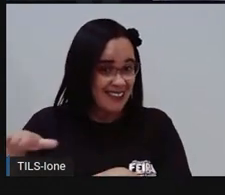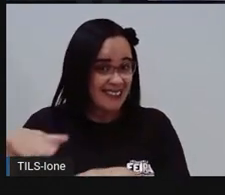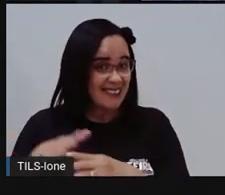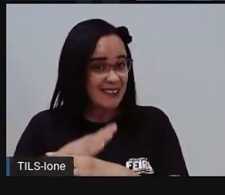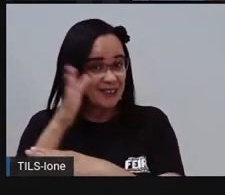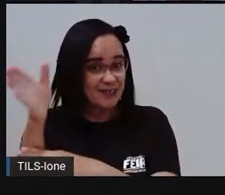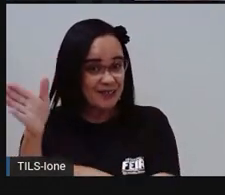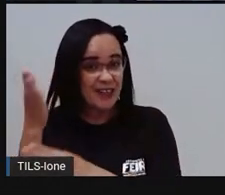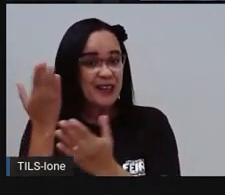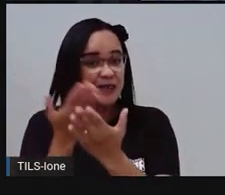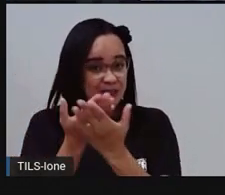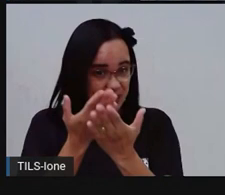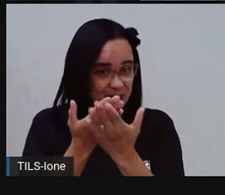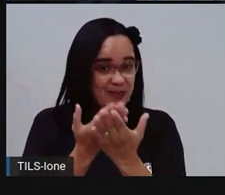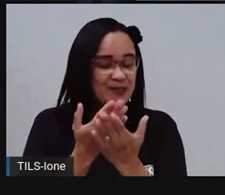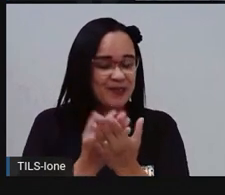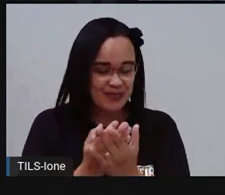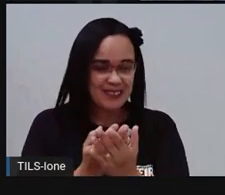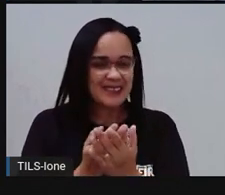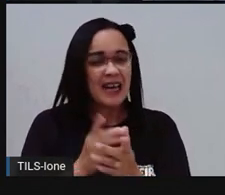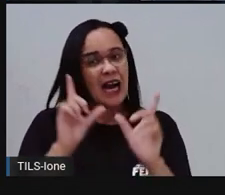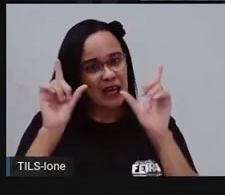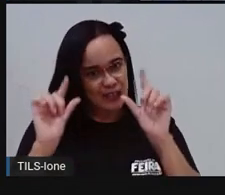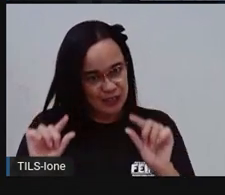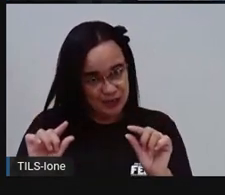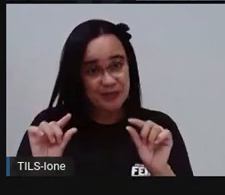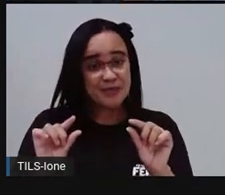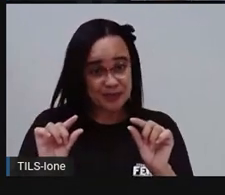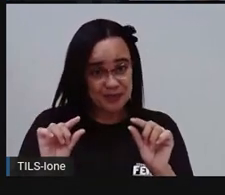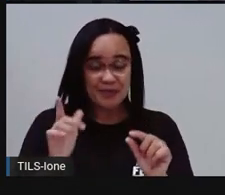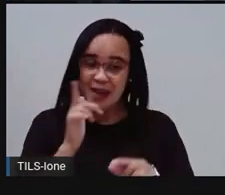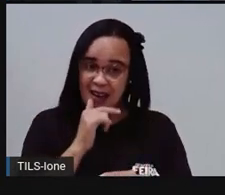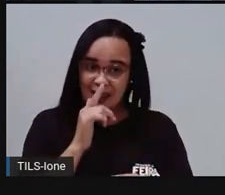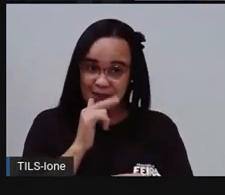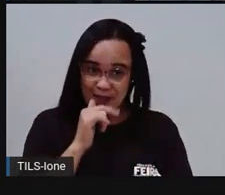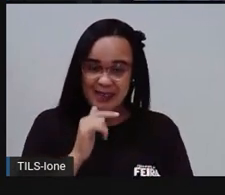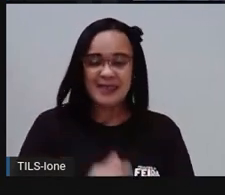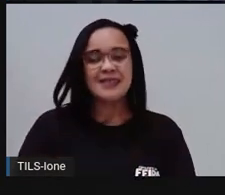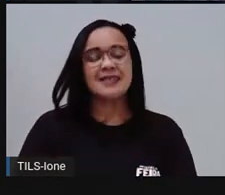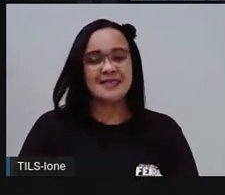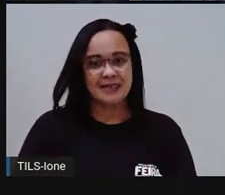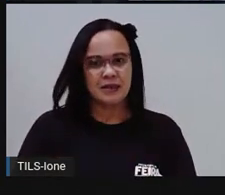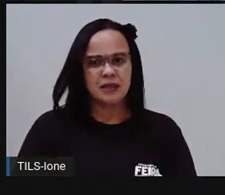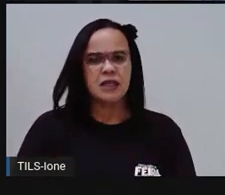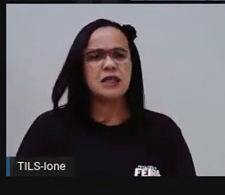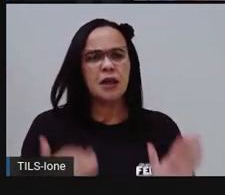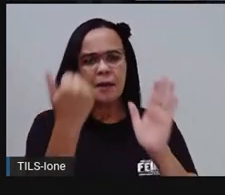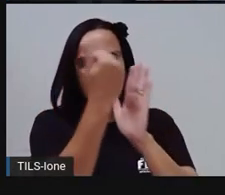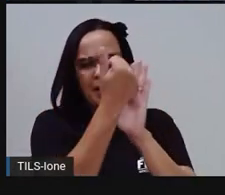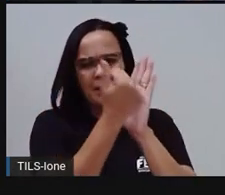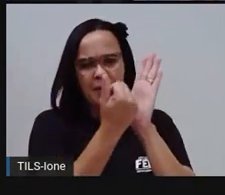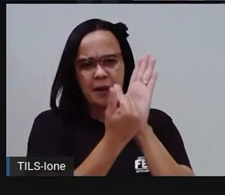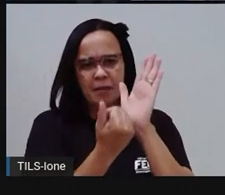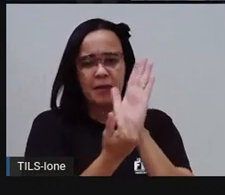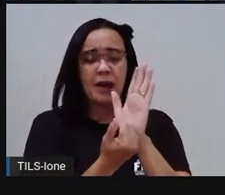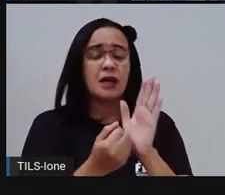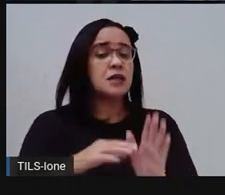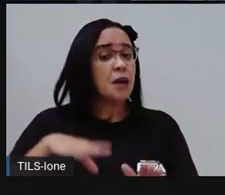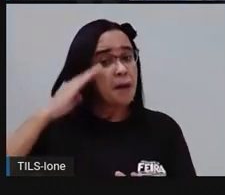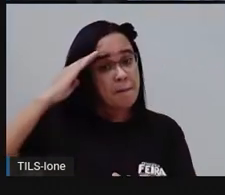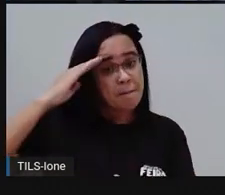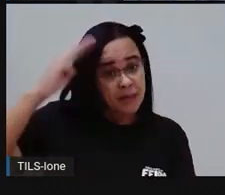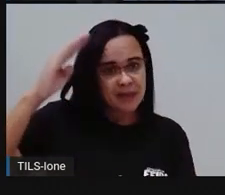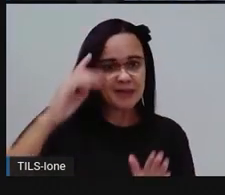tá fora de casa, o consumo vai ser menor realmente, tá certo? Então esses são os dados, né, principais que a PRO trouxe pra mostrar pra